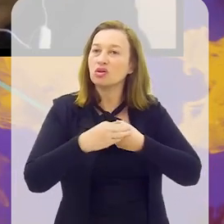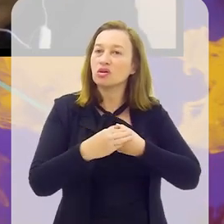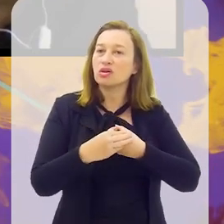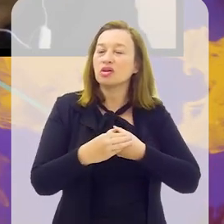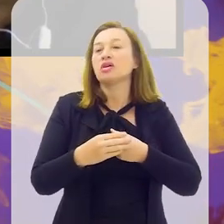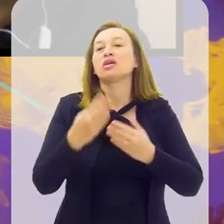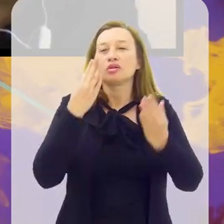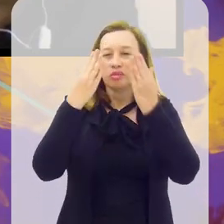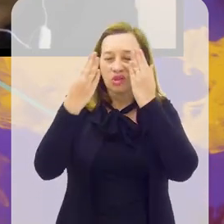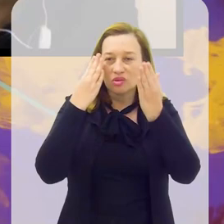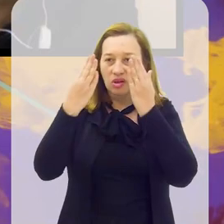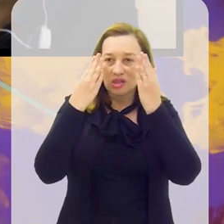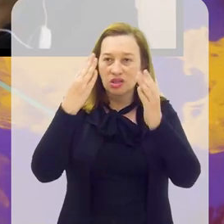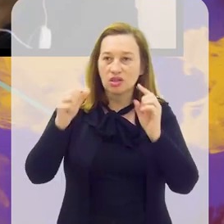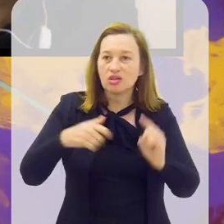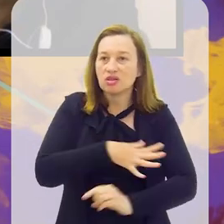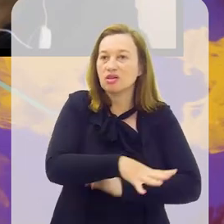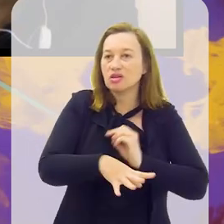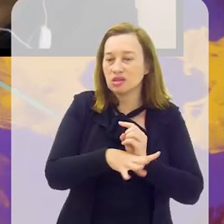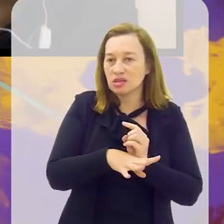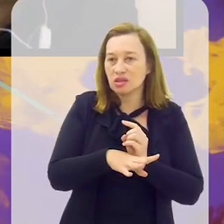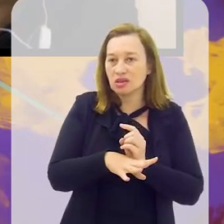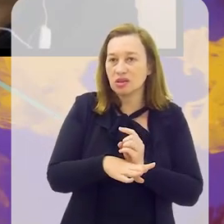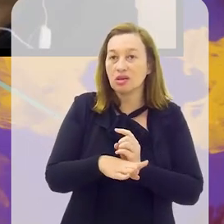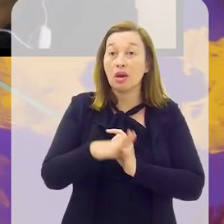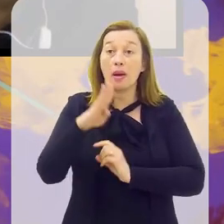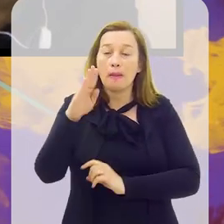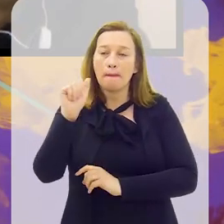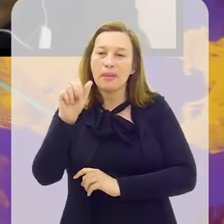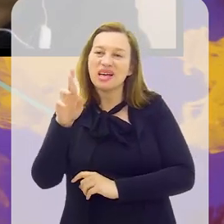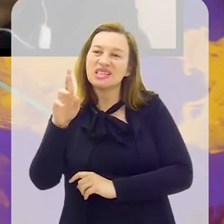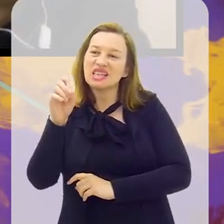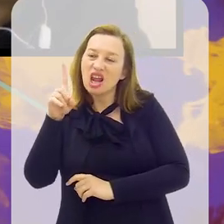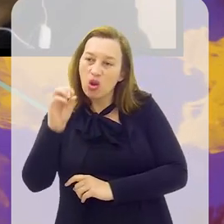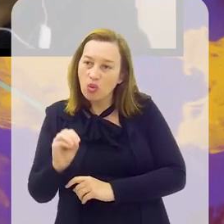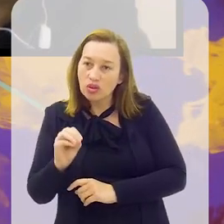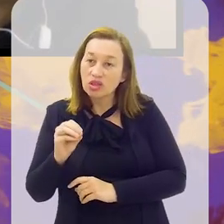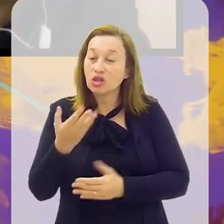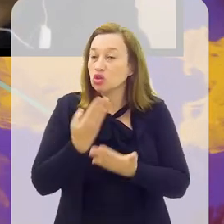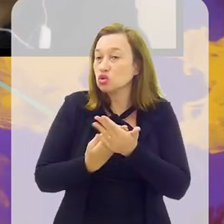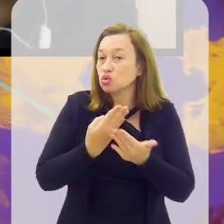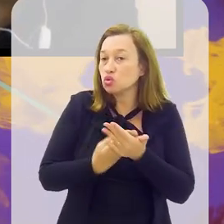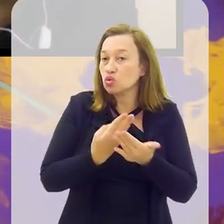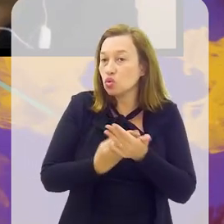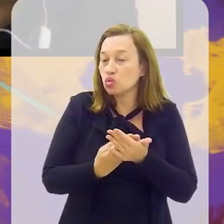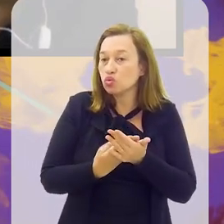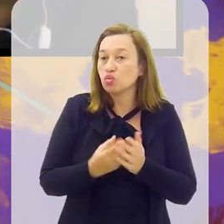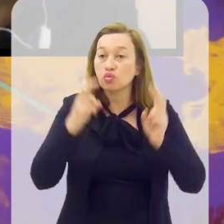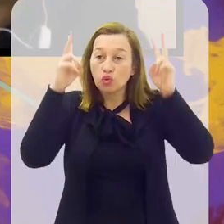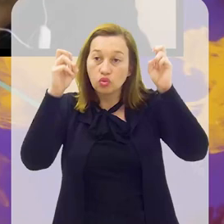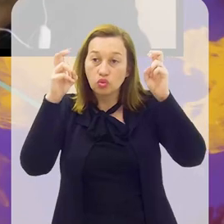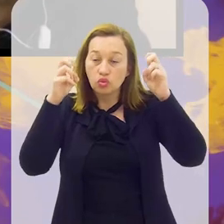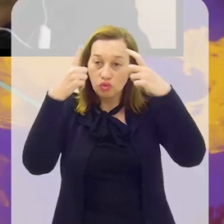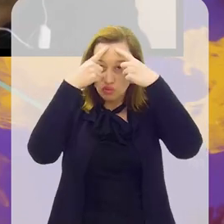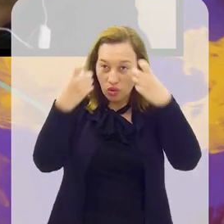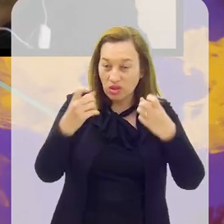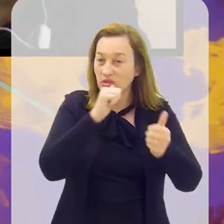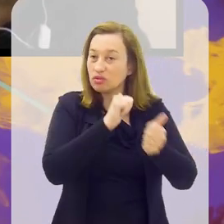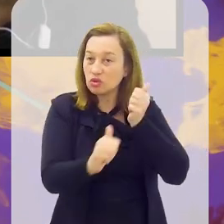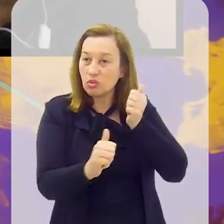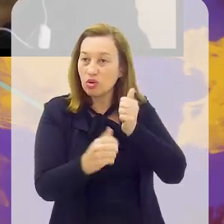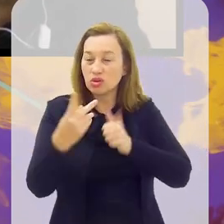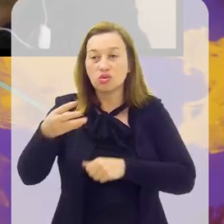e pelo Departamento de Psicologia Social da Universidade Autônoma de Barcelona, estudioso neste assunto de violência no